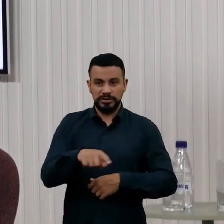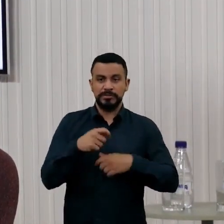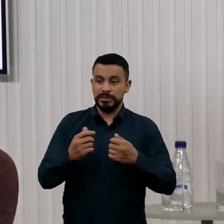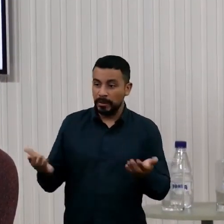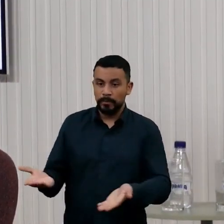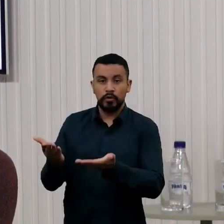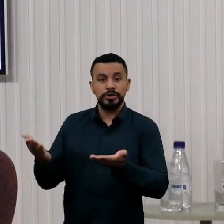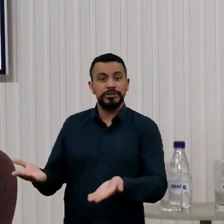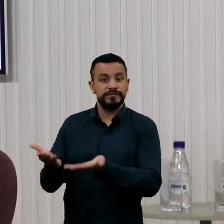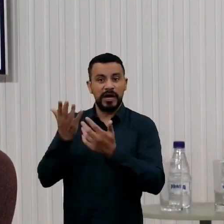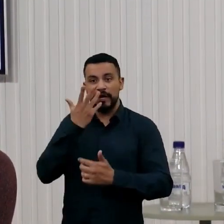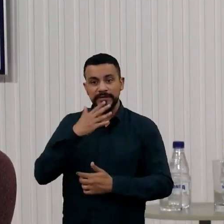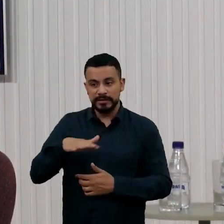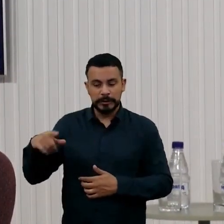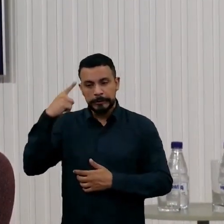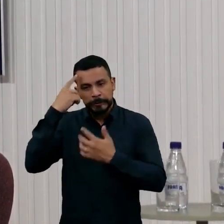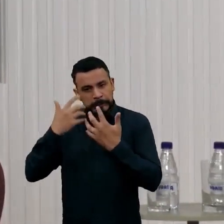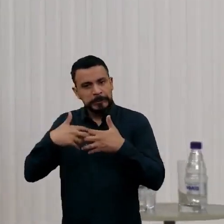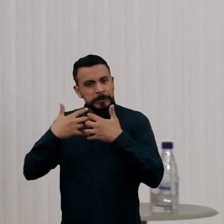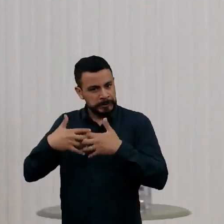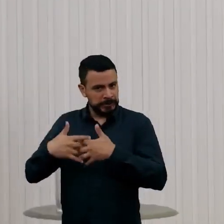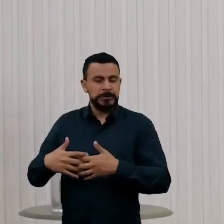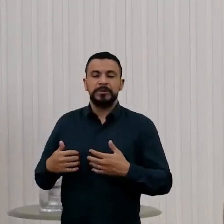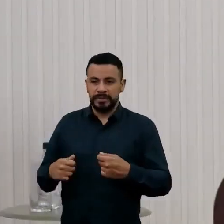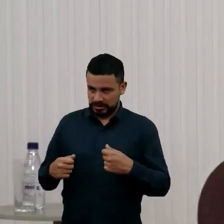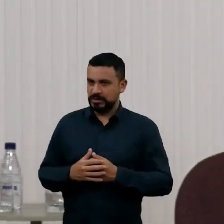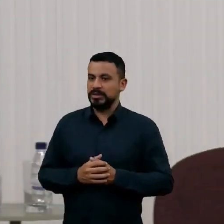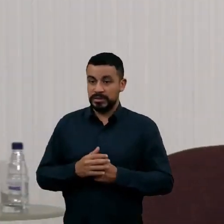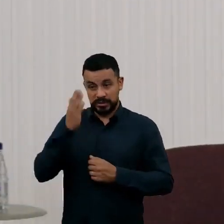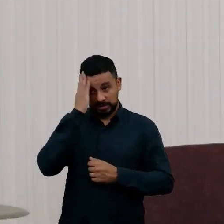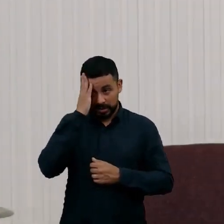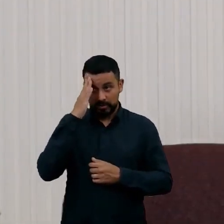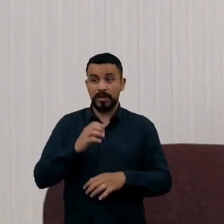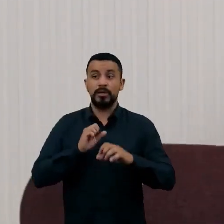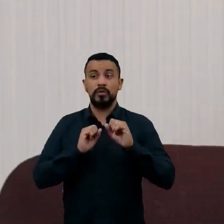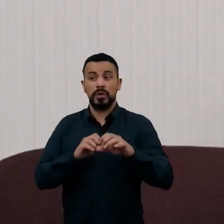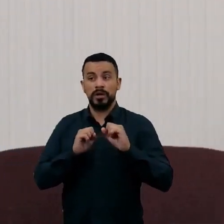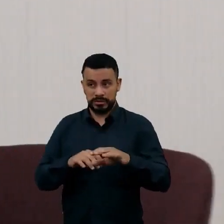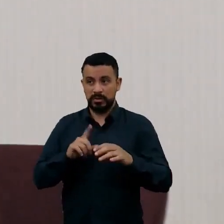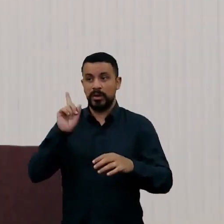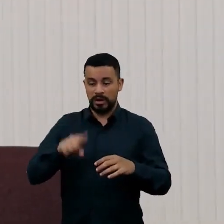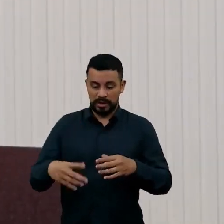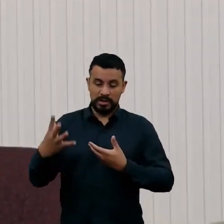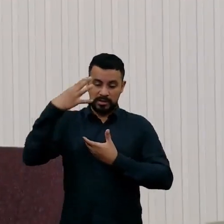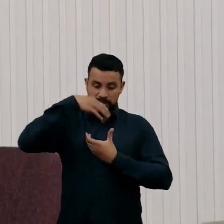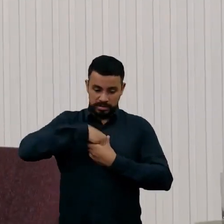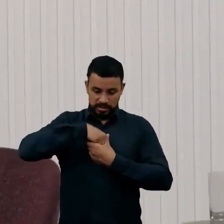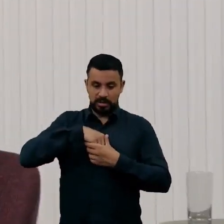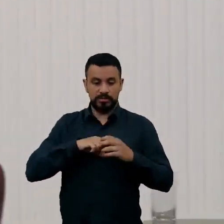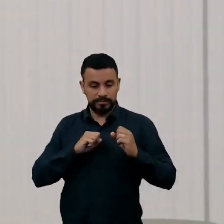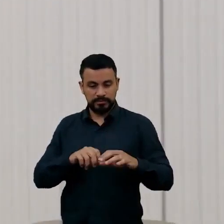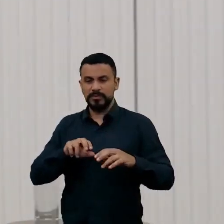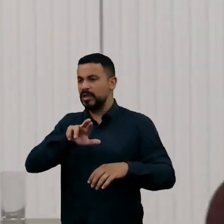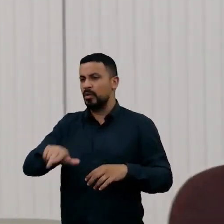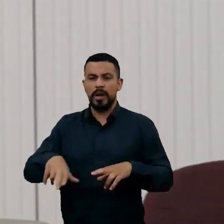extrinsecamente. Sempre sabemos que a educação tem que vir de dentro não por causa das notas,